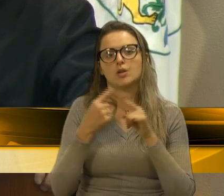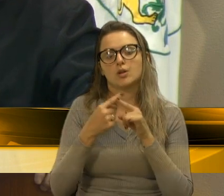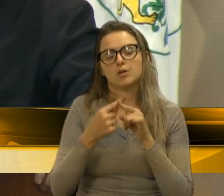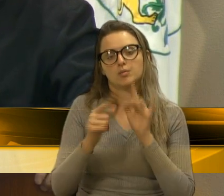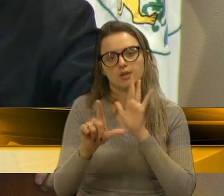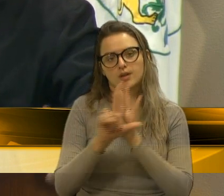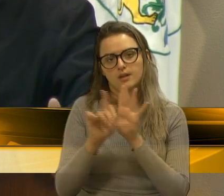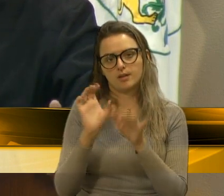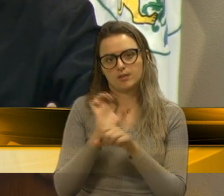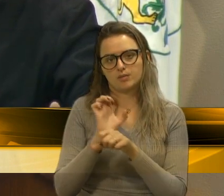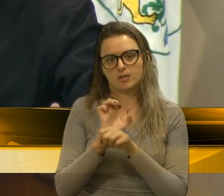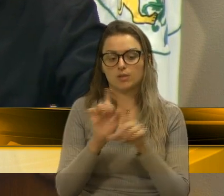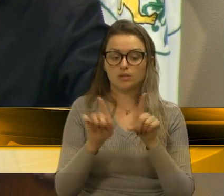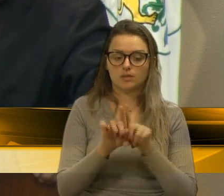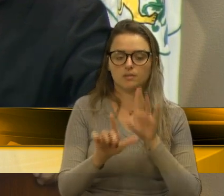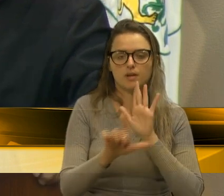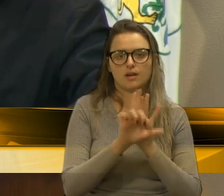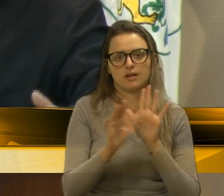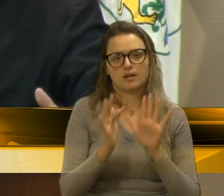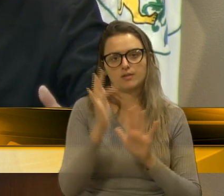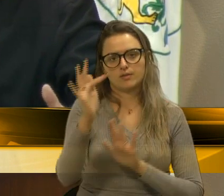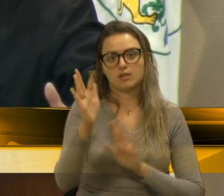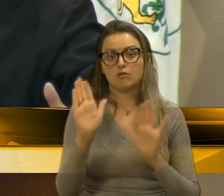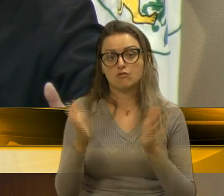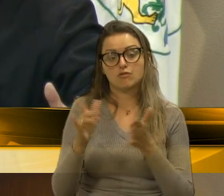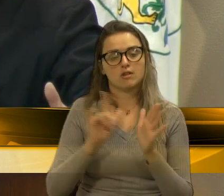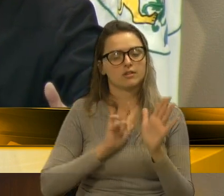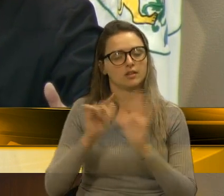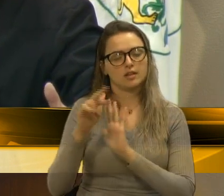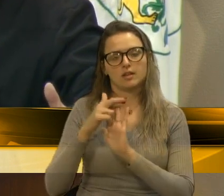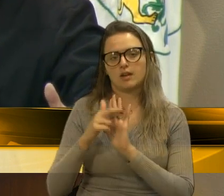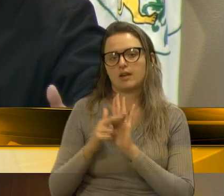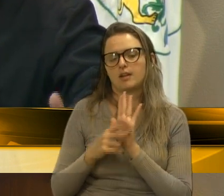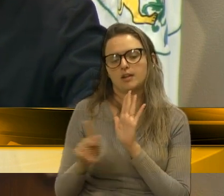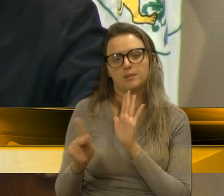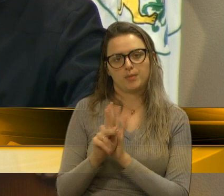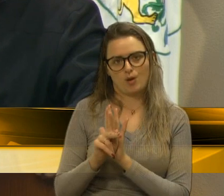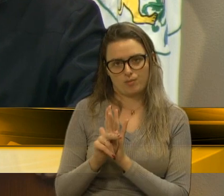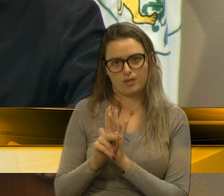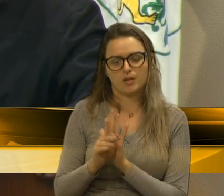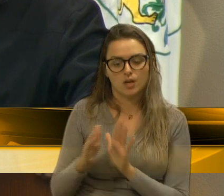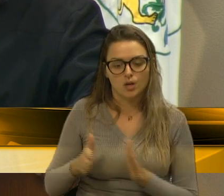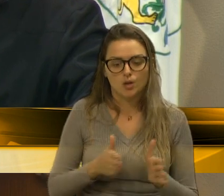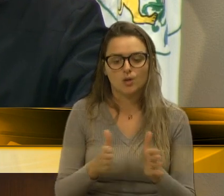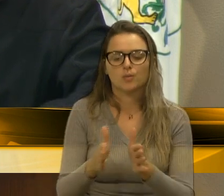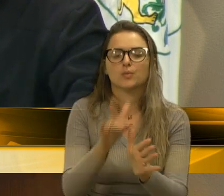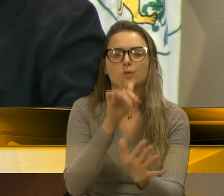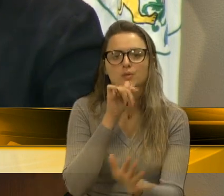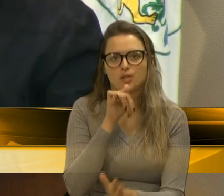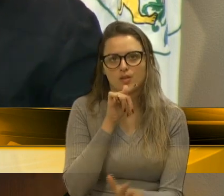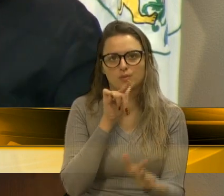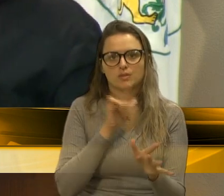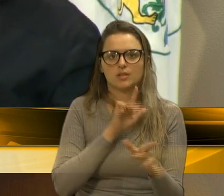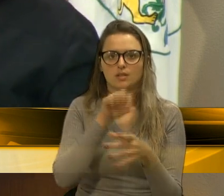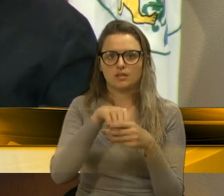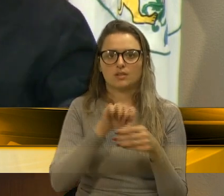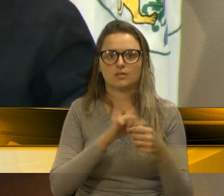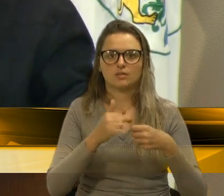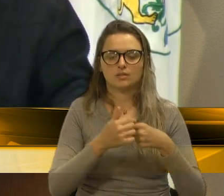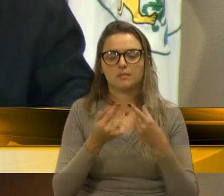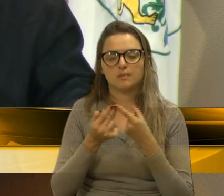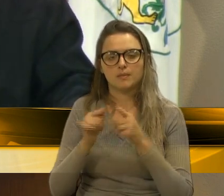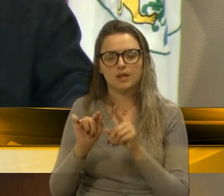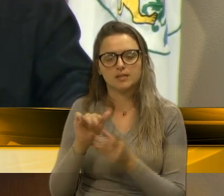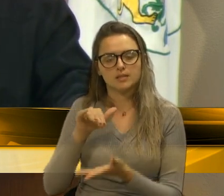estadual e a legislação federal já regra isso. E foi o que fizemos. E parece que a secretária